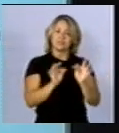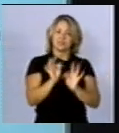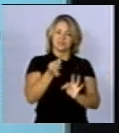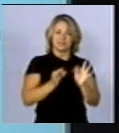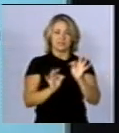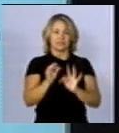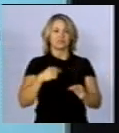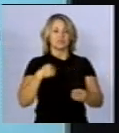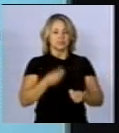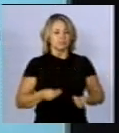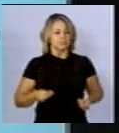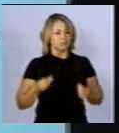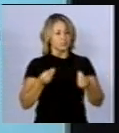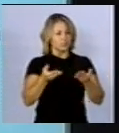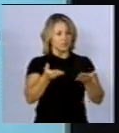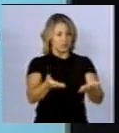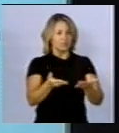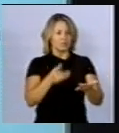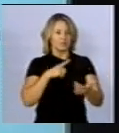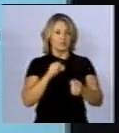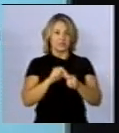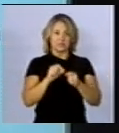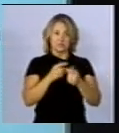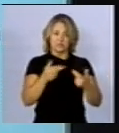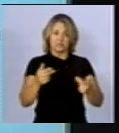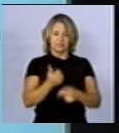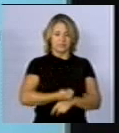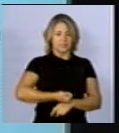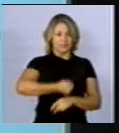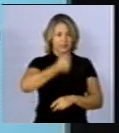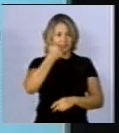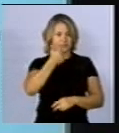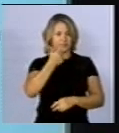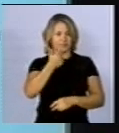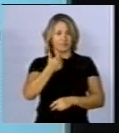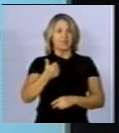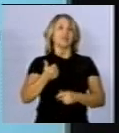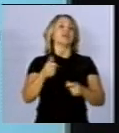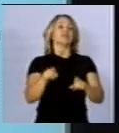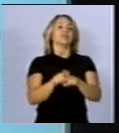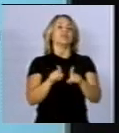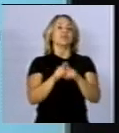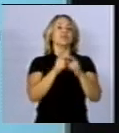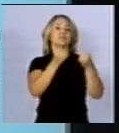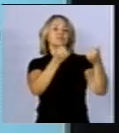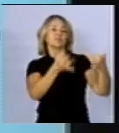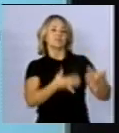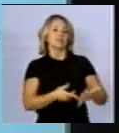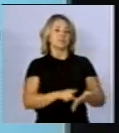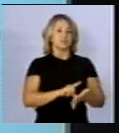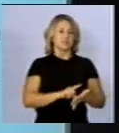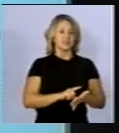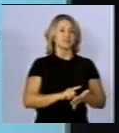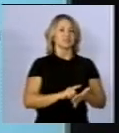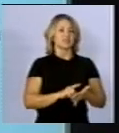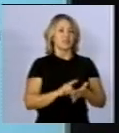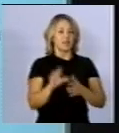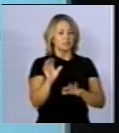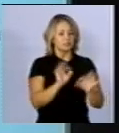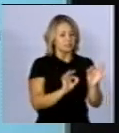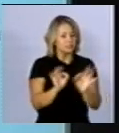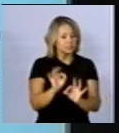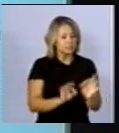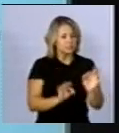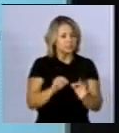aplicar para fazer uma coisa melhor. E, como eu tentei mostrar no último ponto, a aplicação da norma ICNIRP, ela